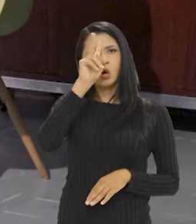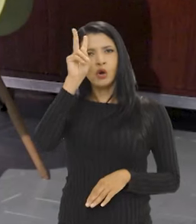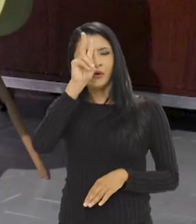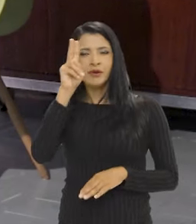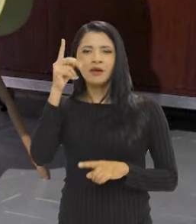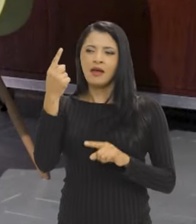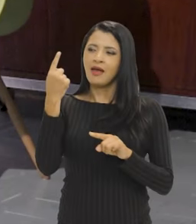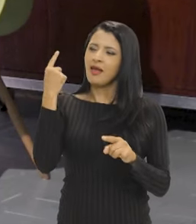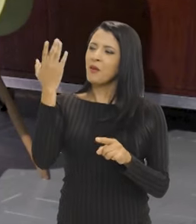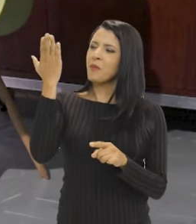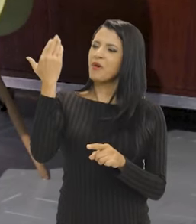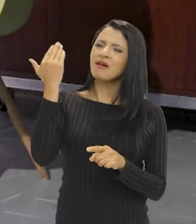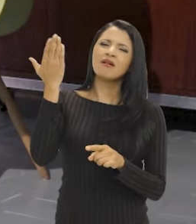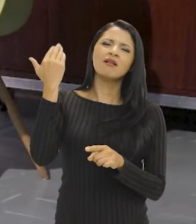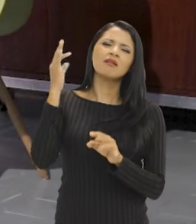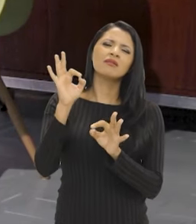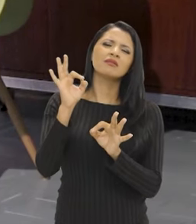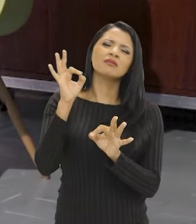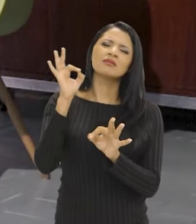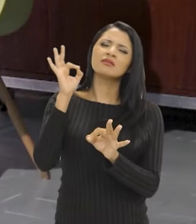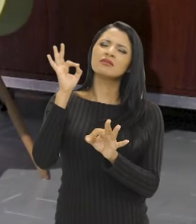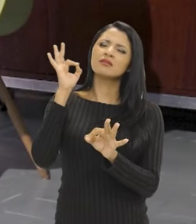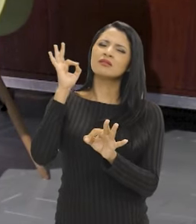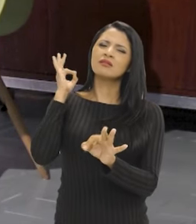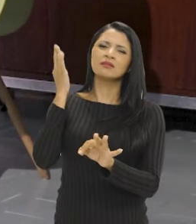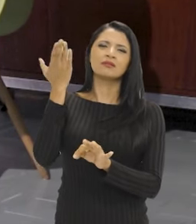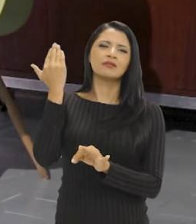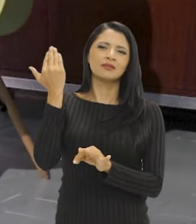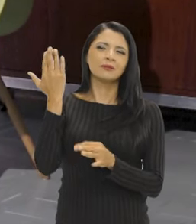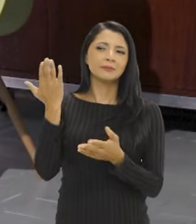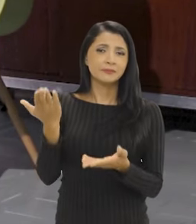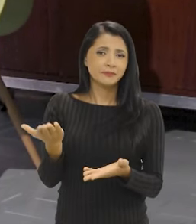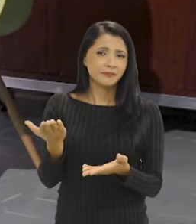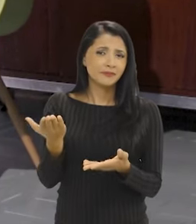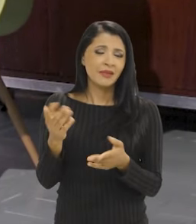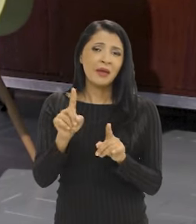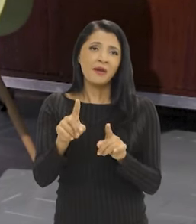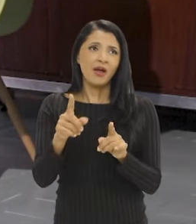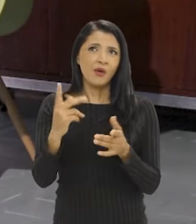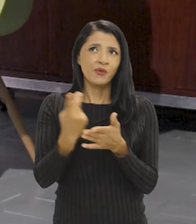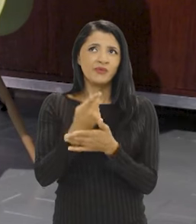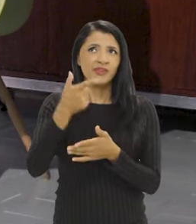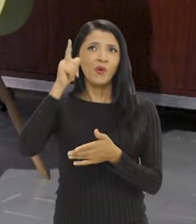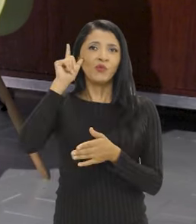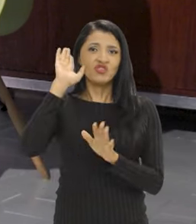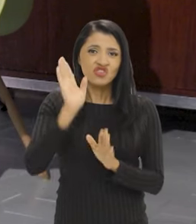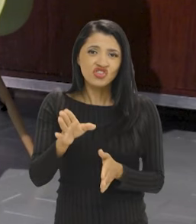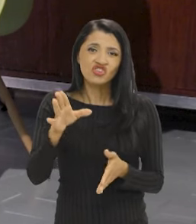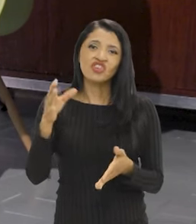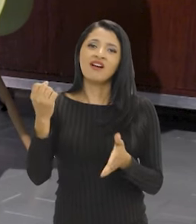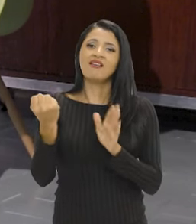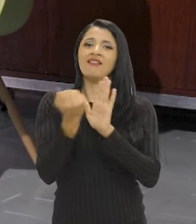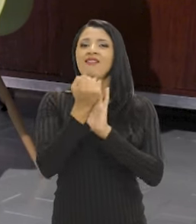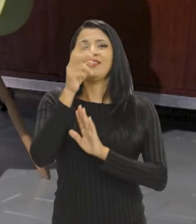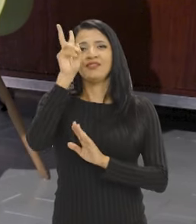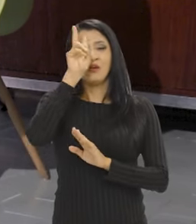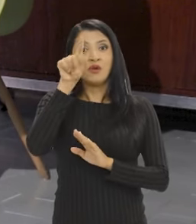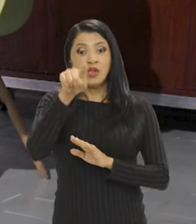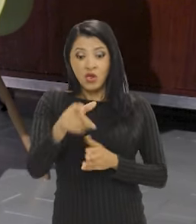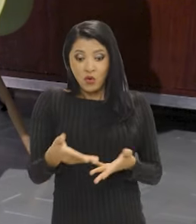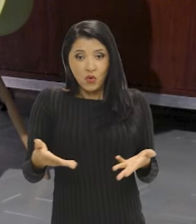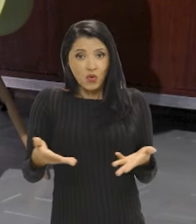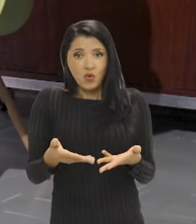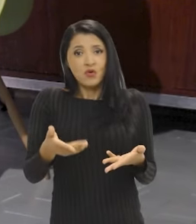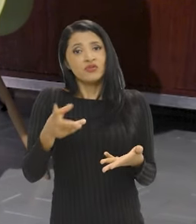como aquilo que é o passado distante. Bom, que foi ontem já é história. O que foi